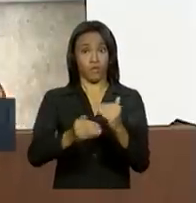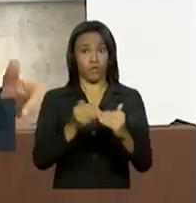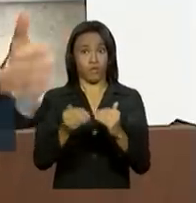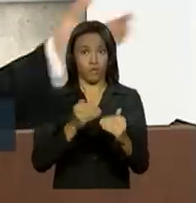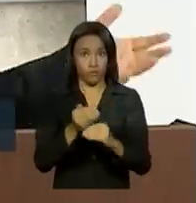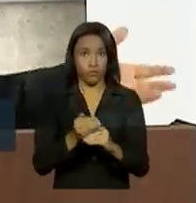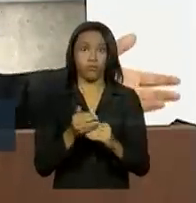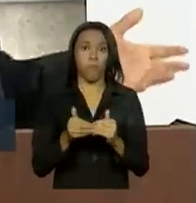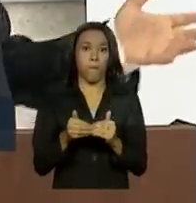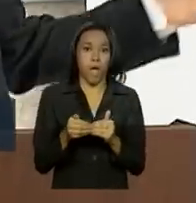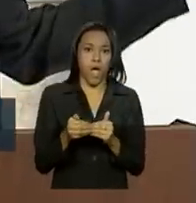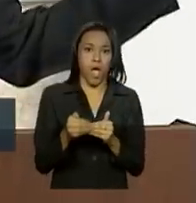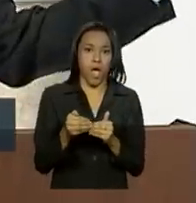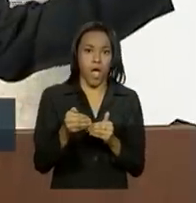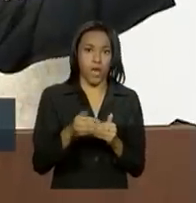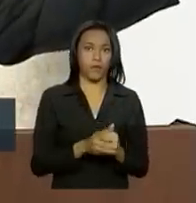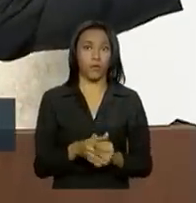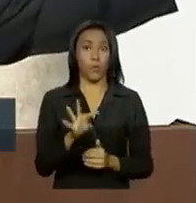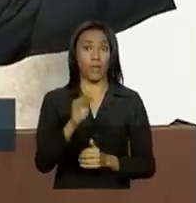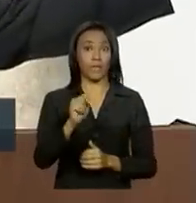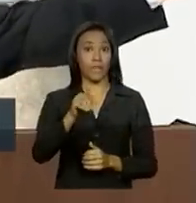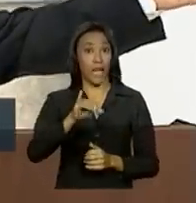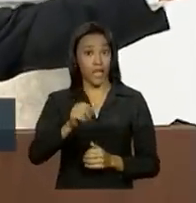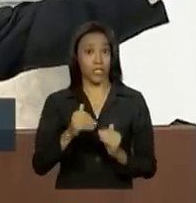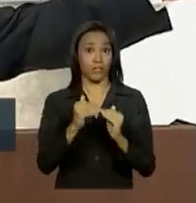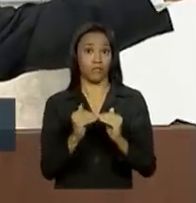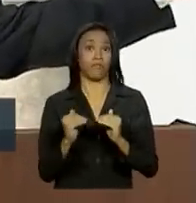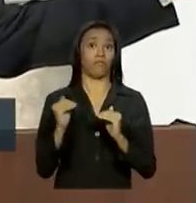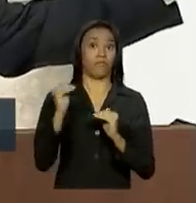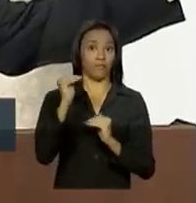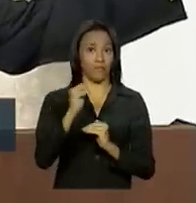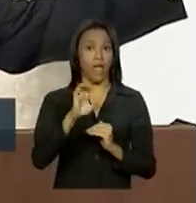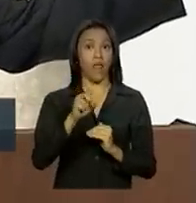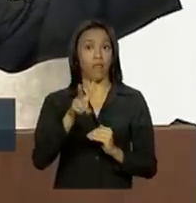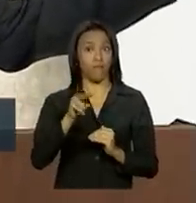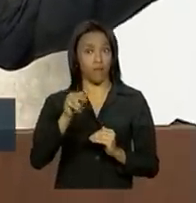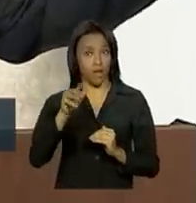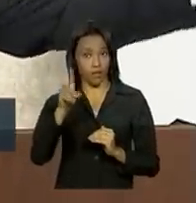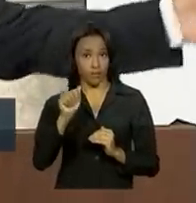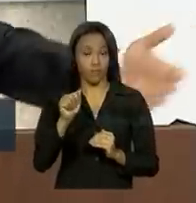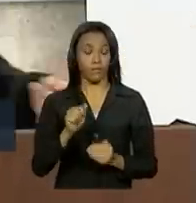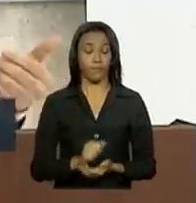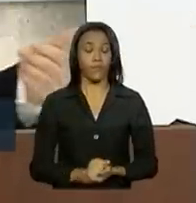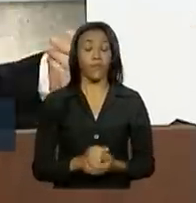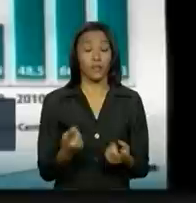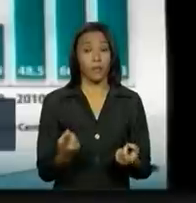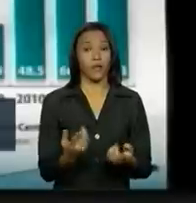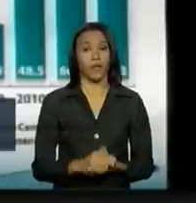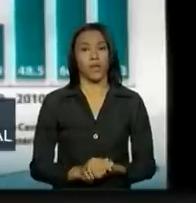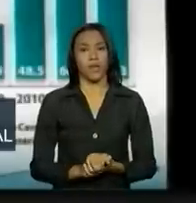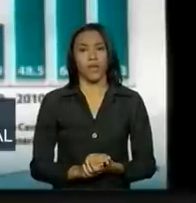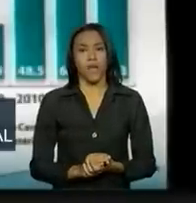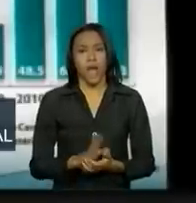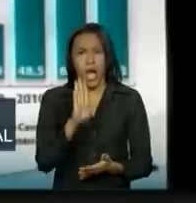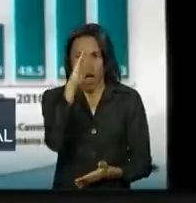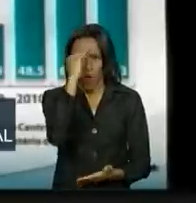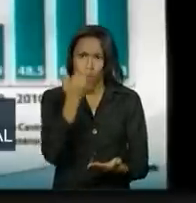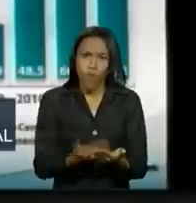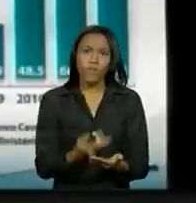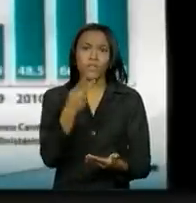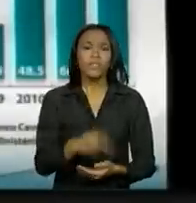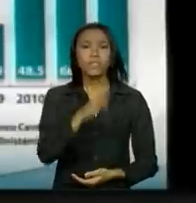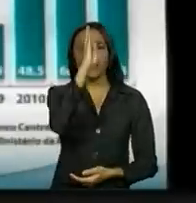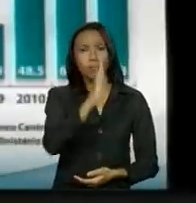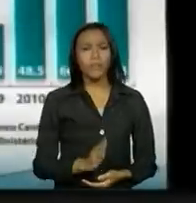em taxas elevadas. Para finalizar, eu queria dizer que há confiança no país,